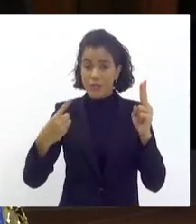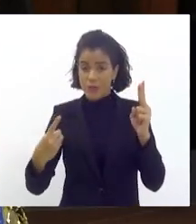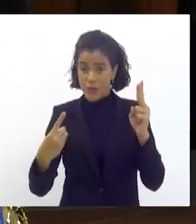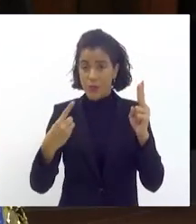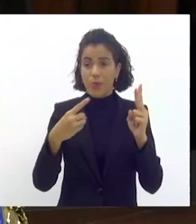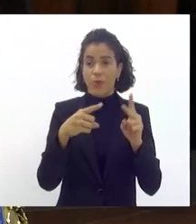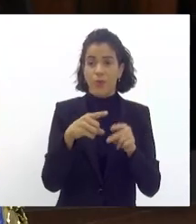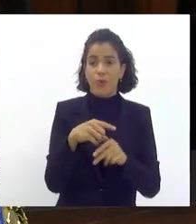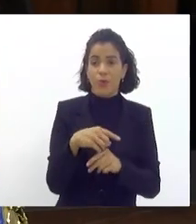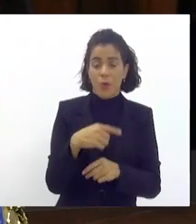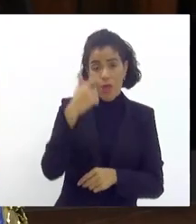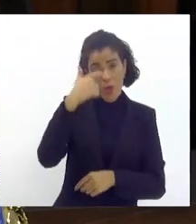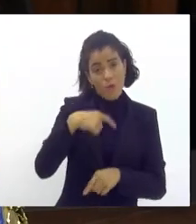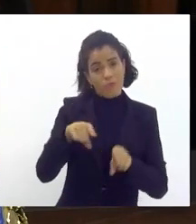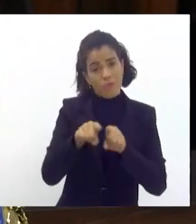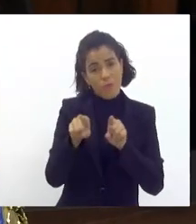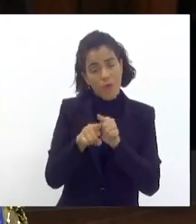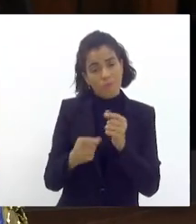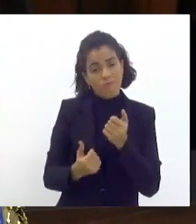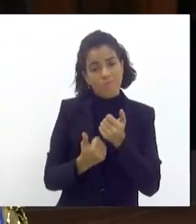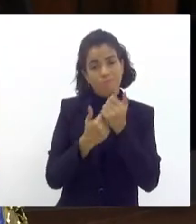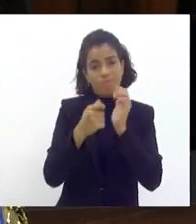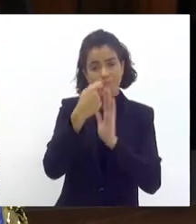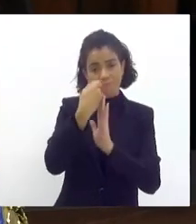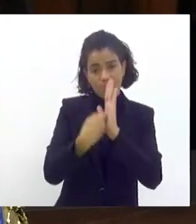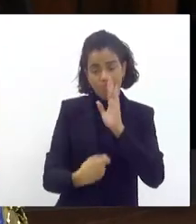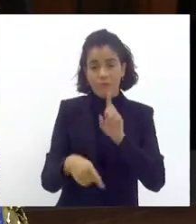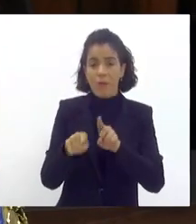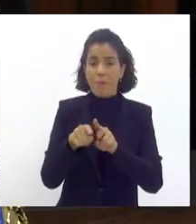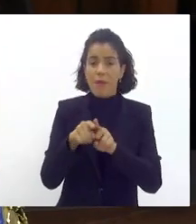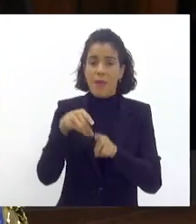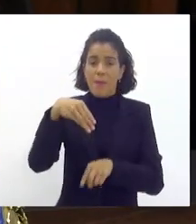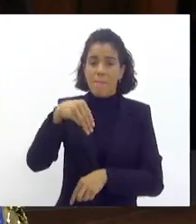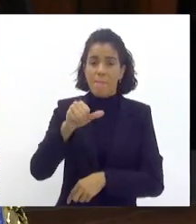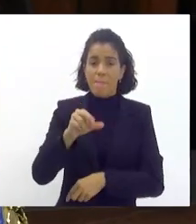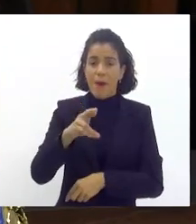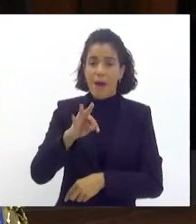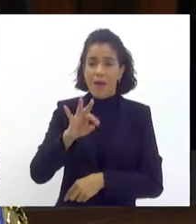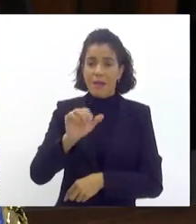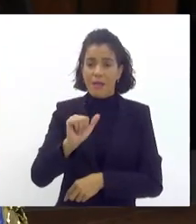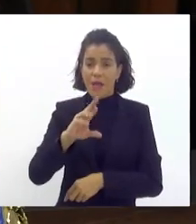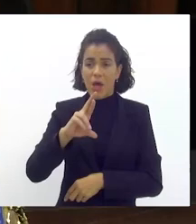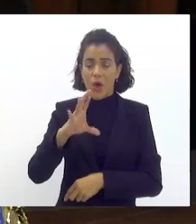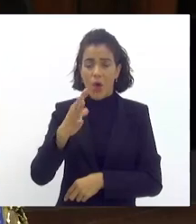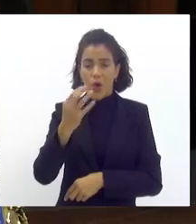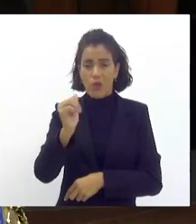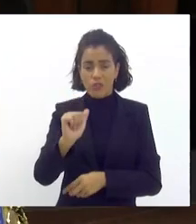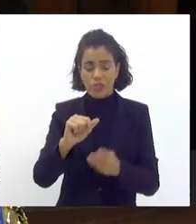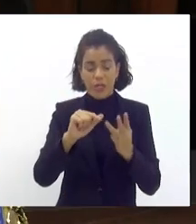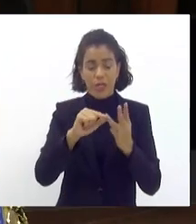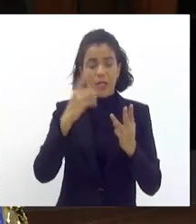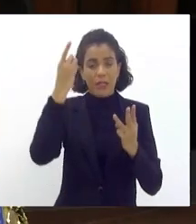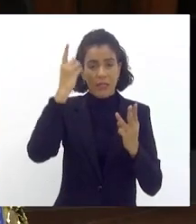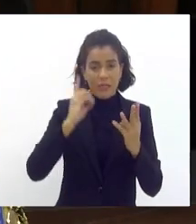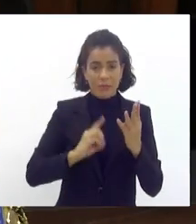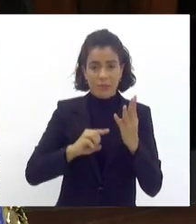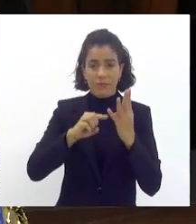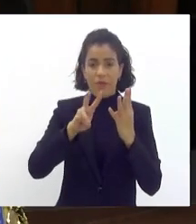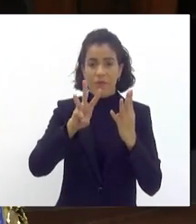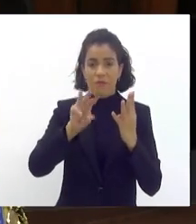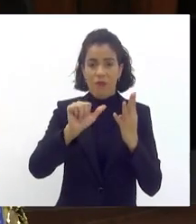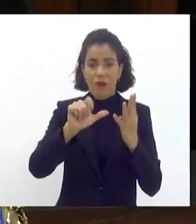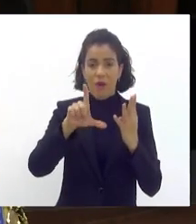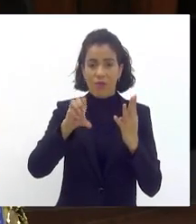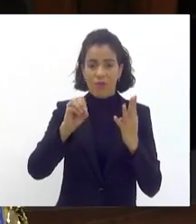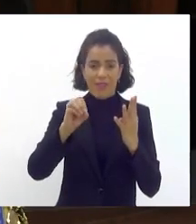Vitor Júnior da qual sou a coautora temos um da Marta Rocha Dani Balbi Anderson Moraus Carlos Macedo Valdeci da